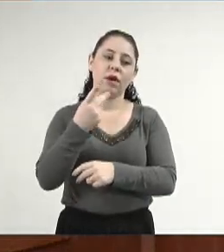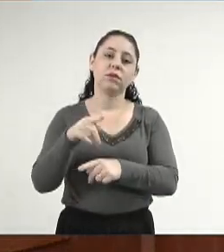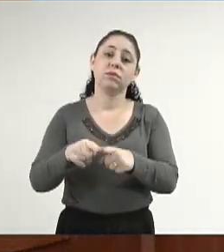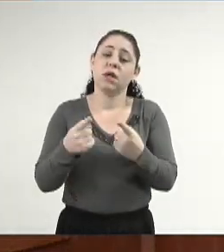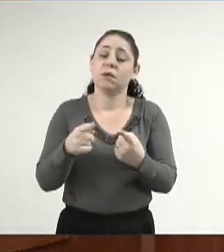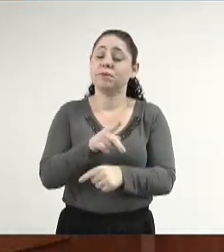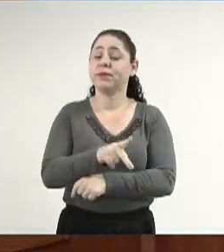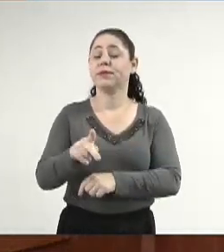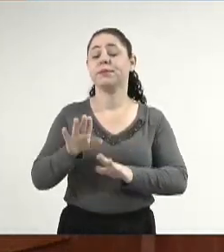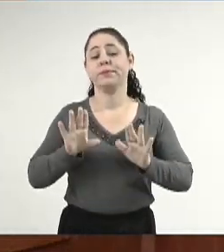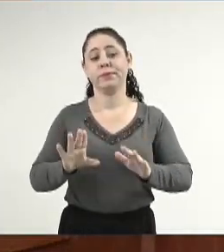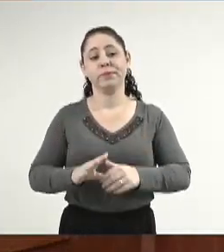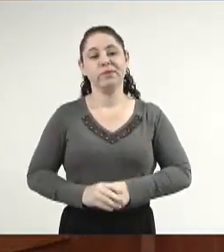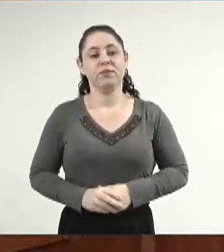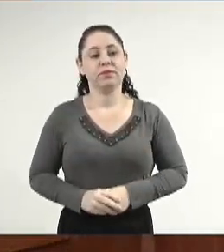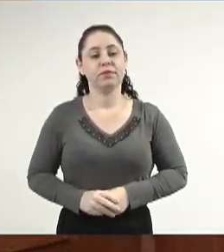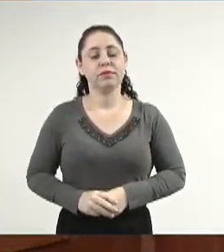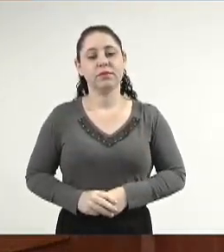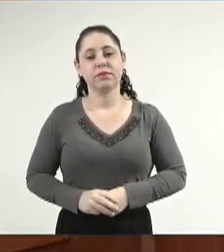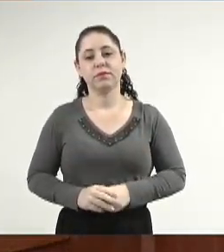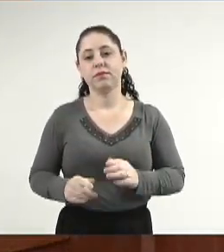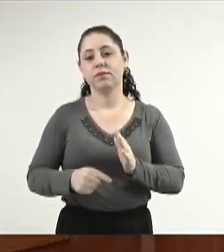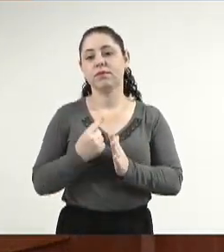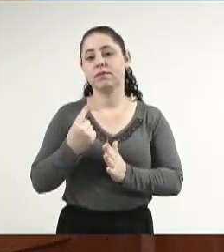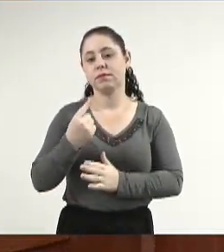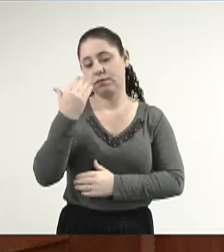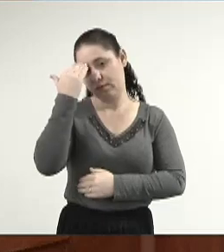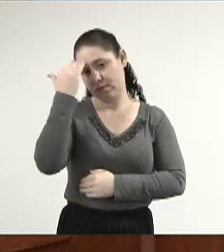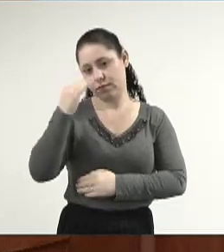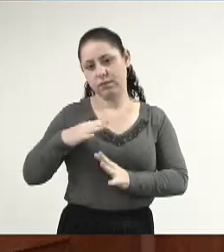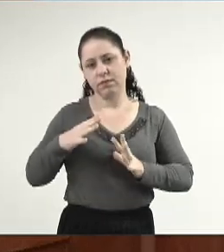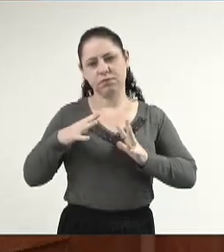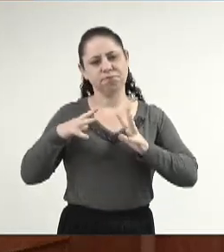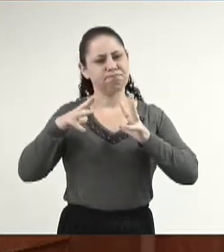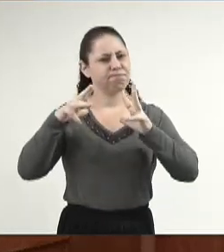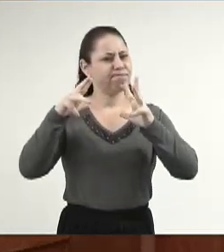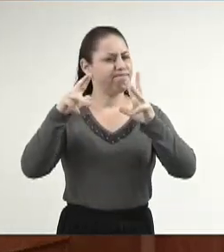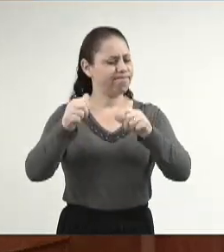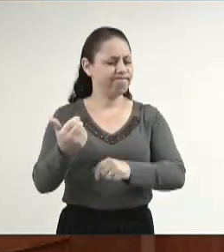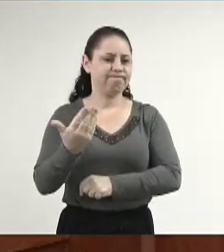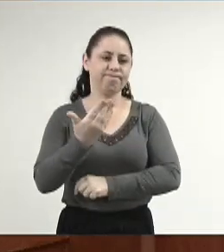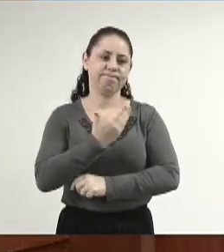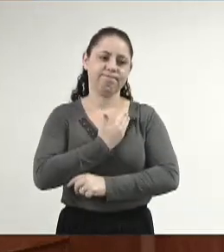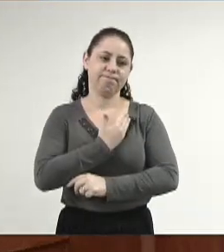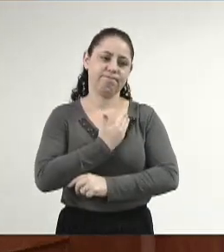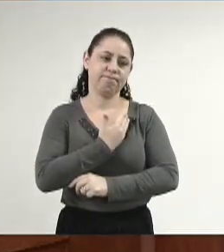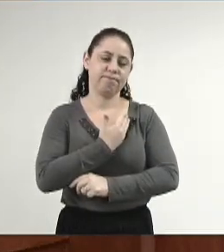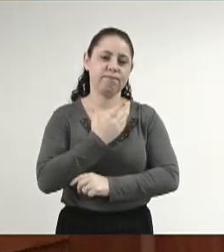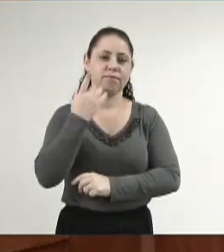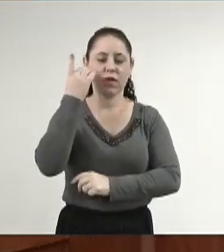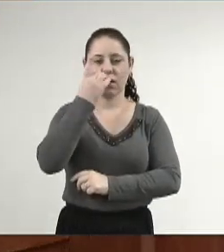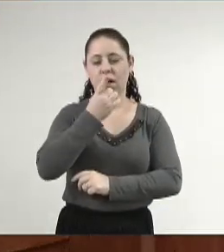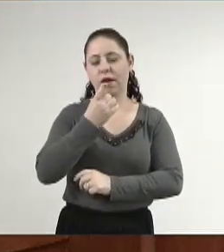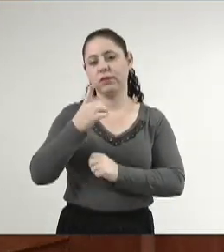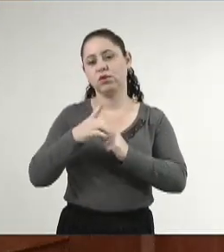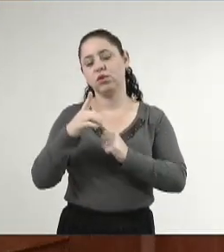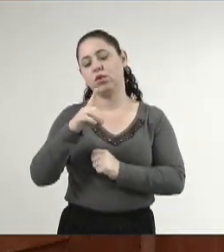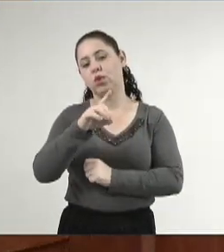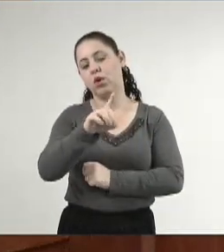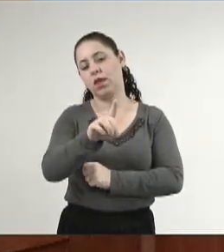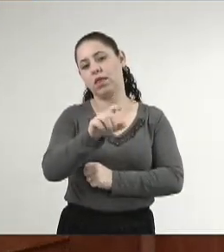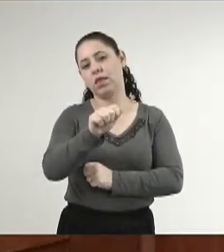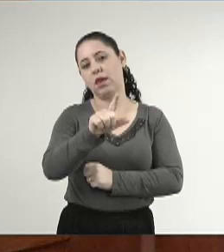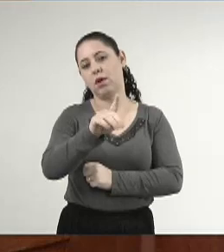seu presidente, primeiro agradecer aqui todos os colegas, caro doutor Galberto Celso Rezes,